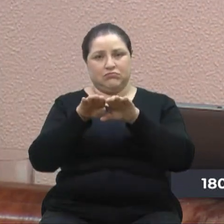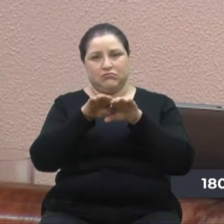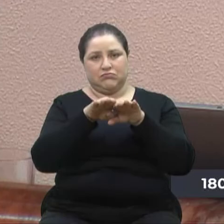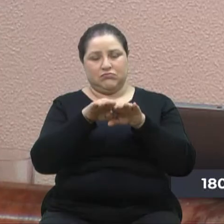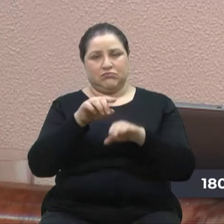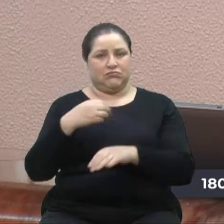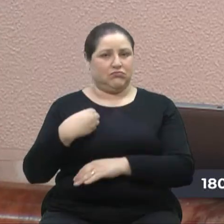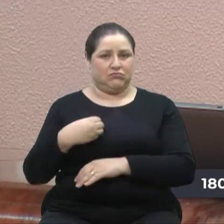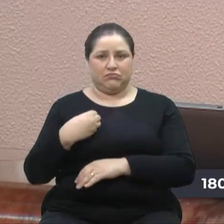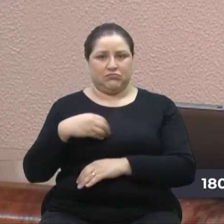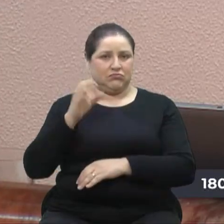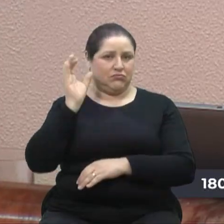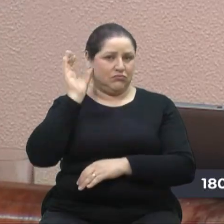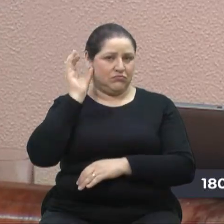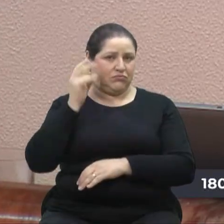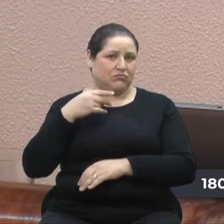ausência do vereador Cadori.